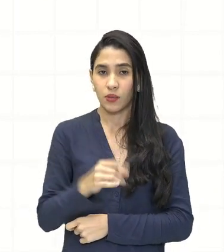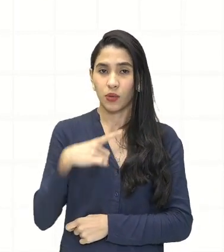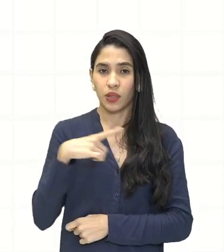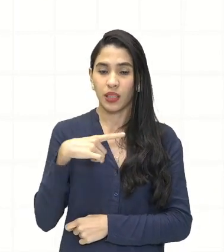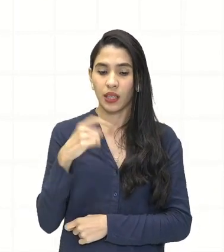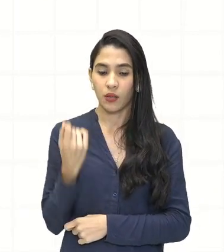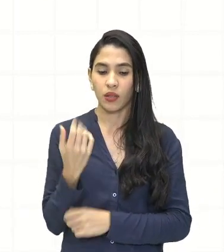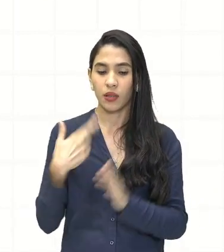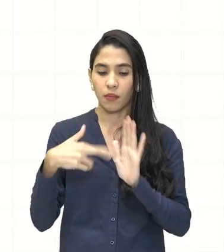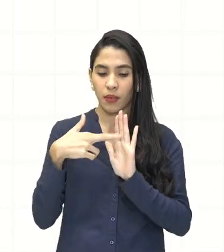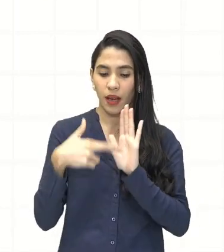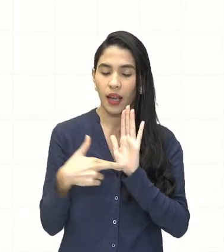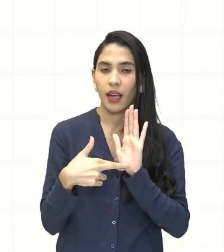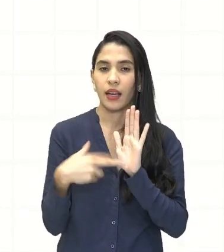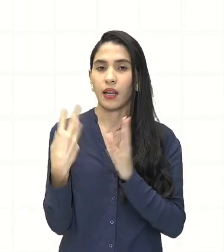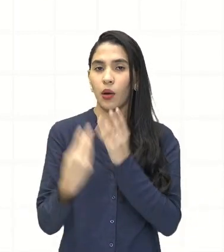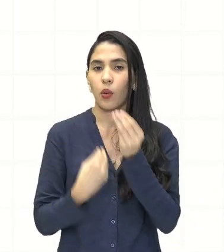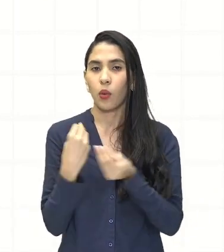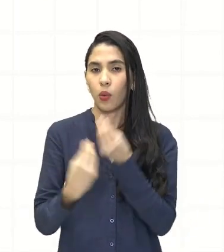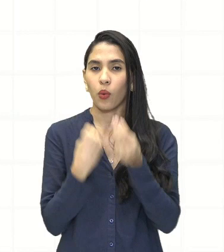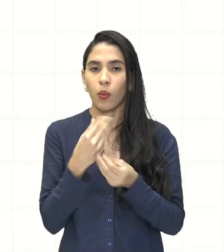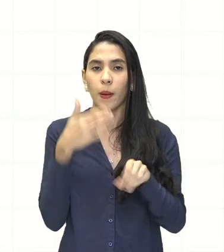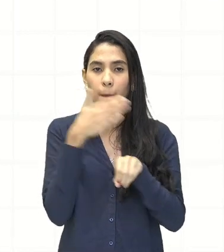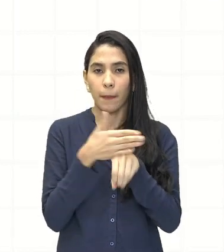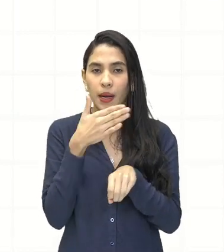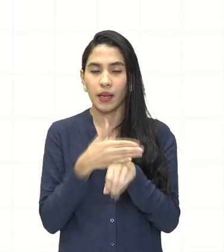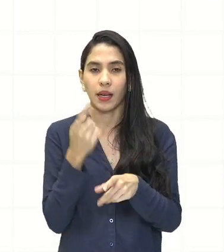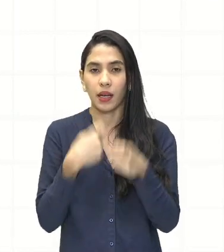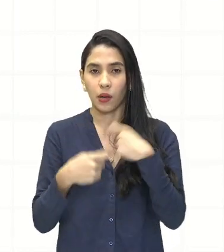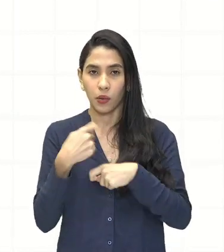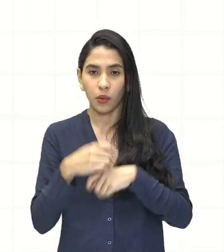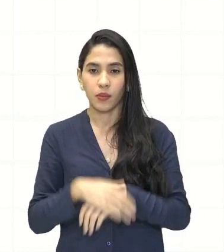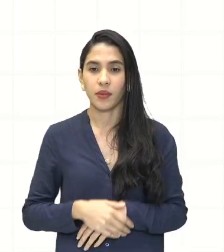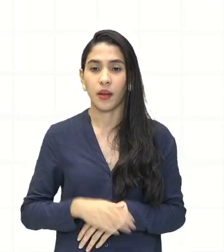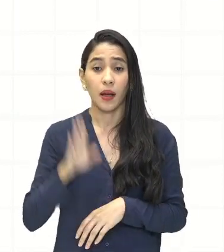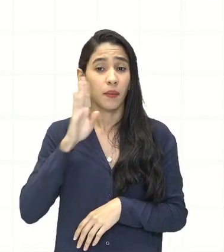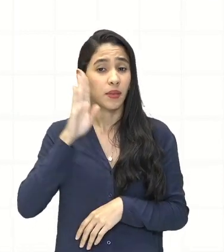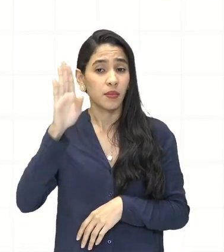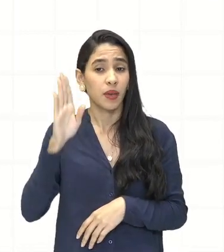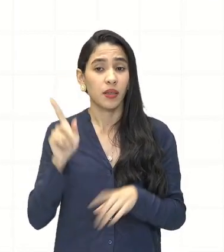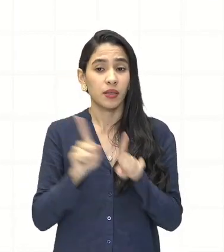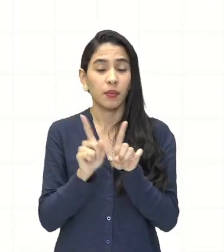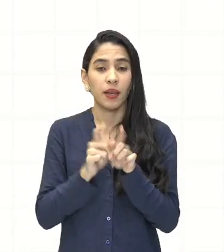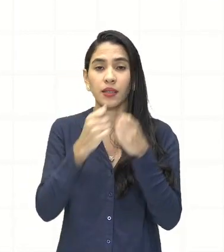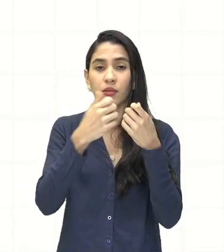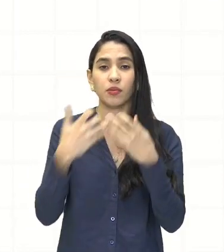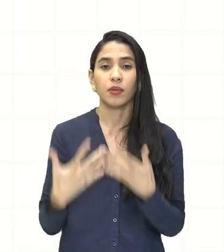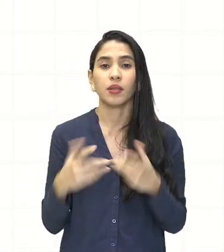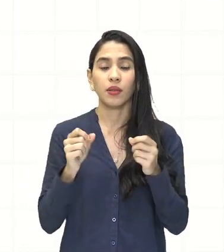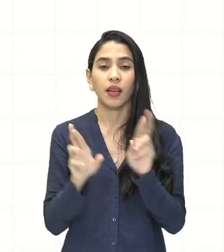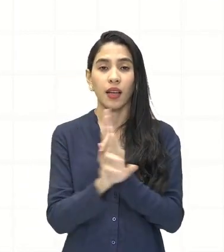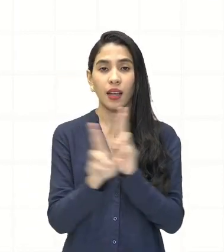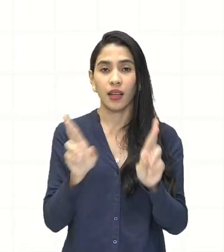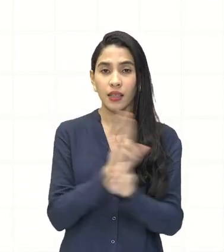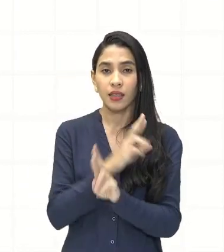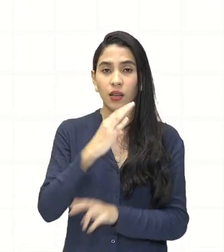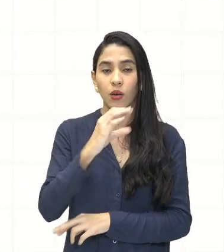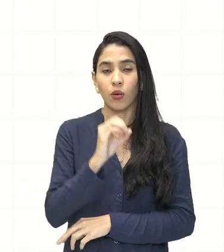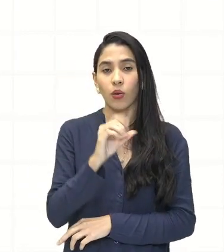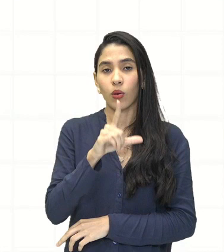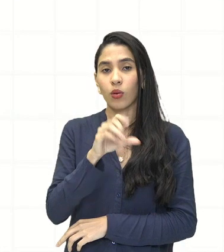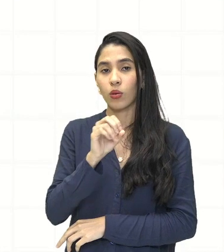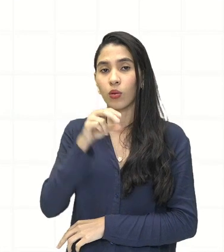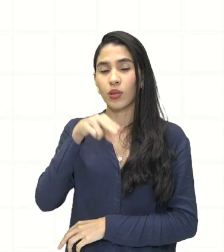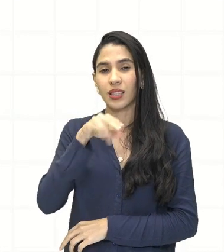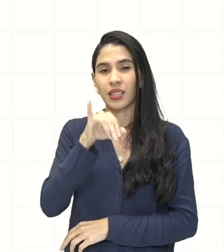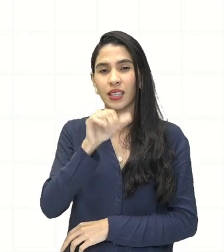restrição em relação às práticas econômicas. Principalmente quando se fala em relação ao colonialismo, em que